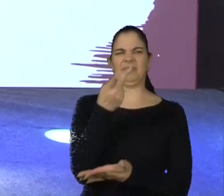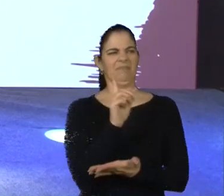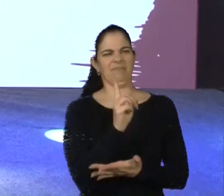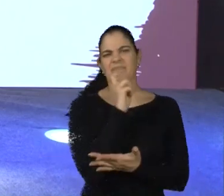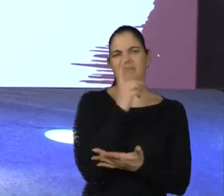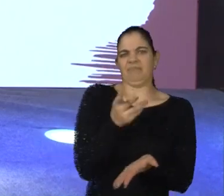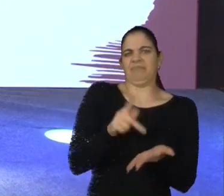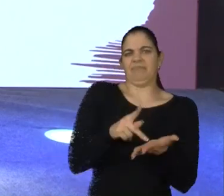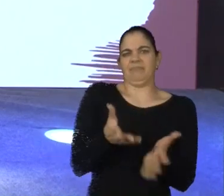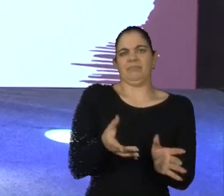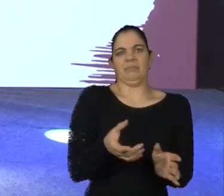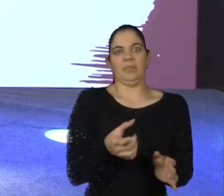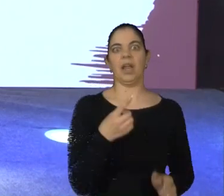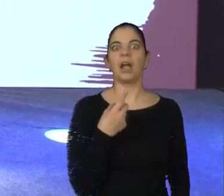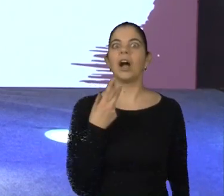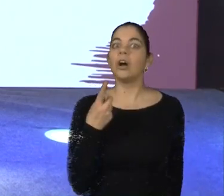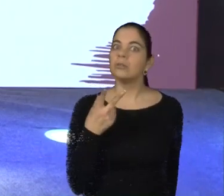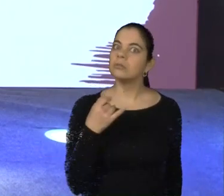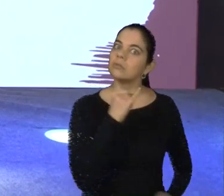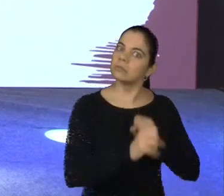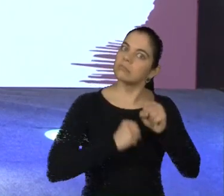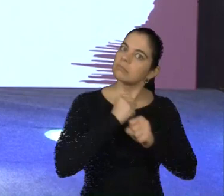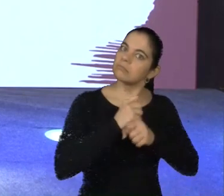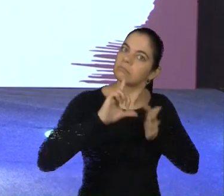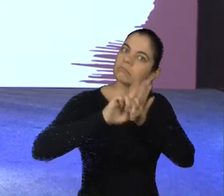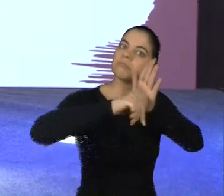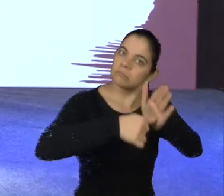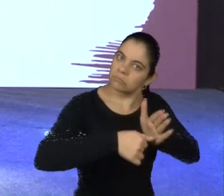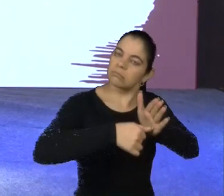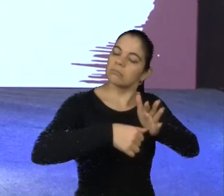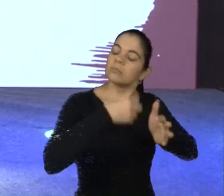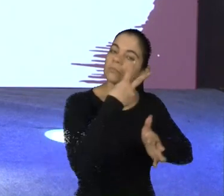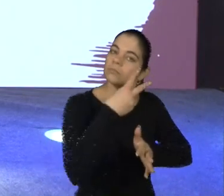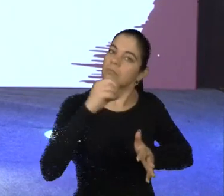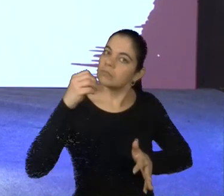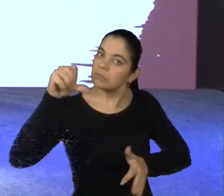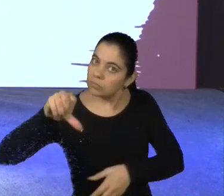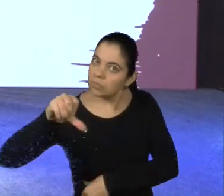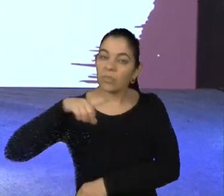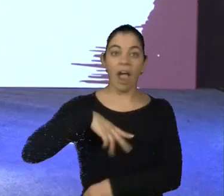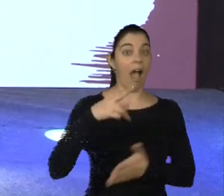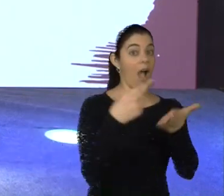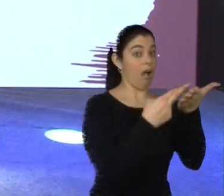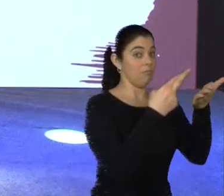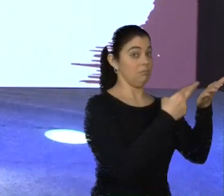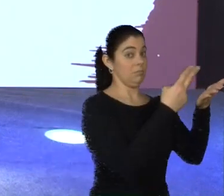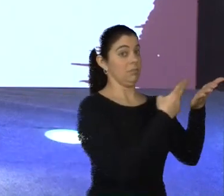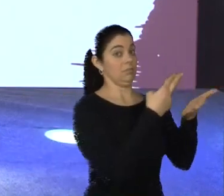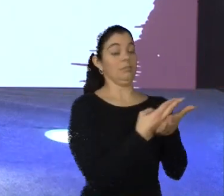genético. Doze anos depois, só doze anos depois, em 2009, a revista Veja